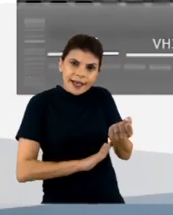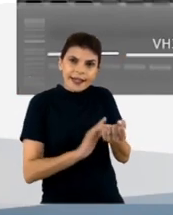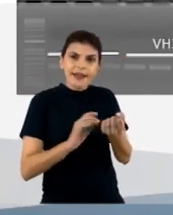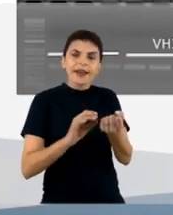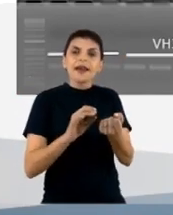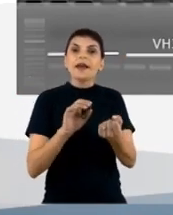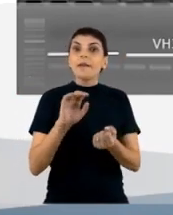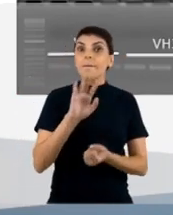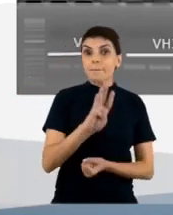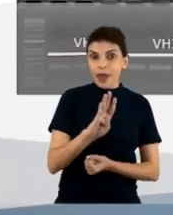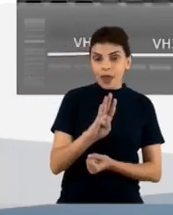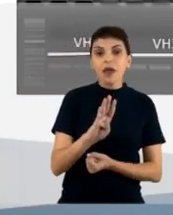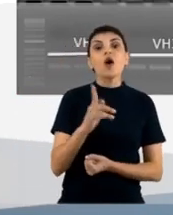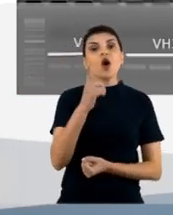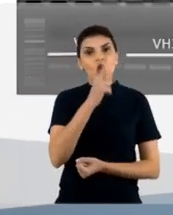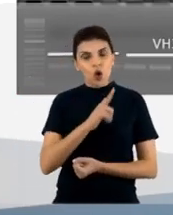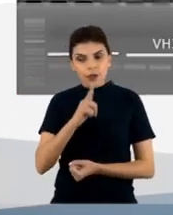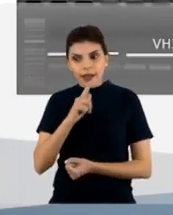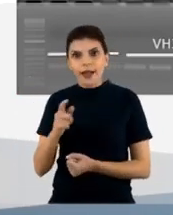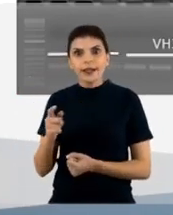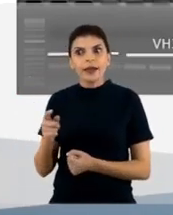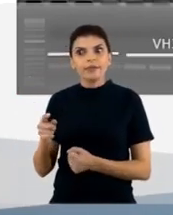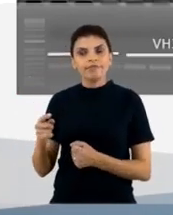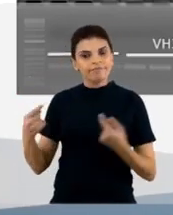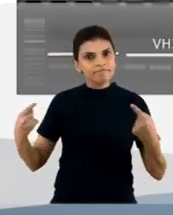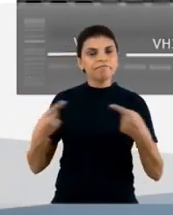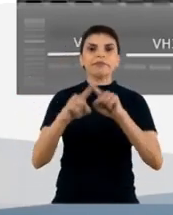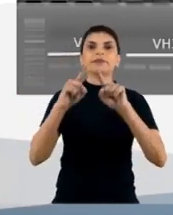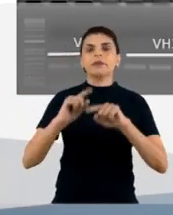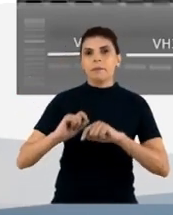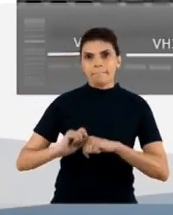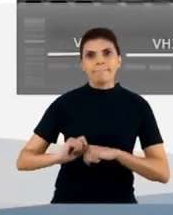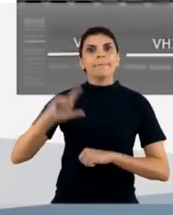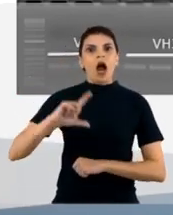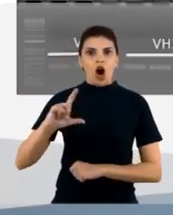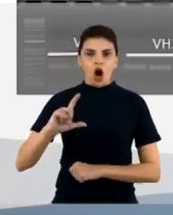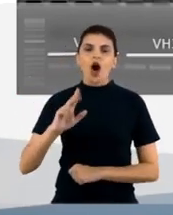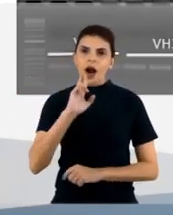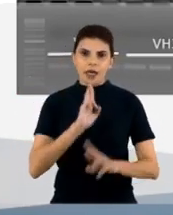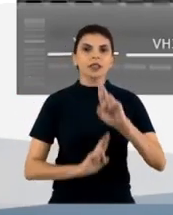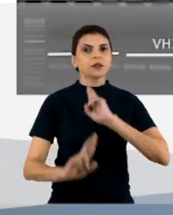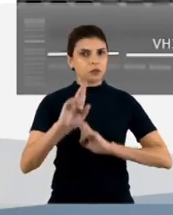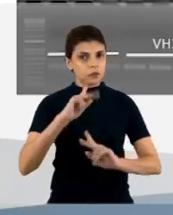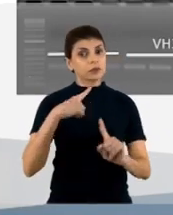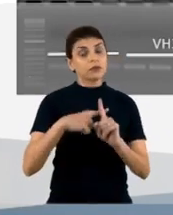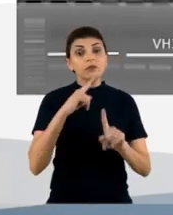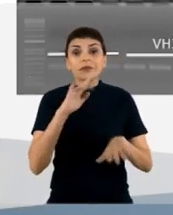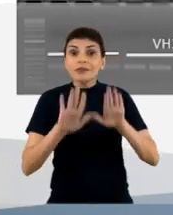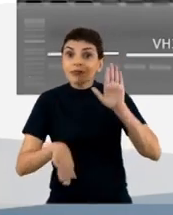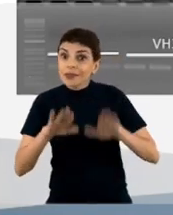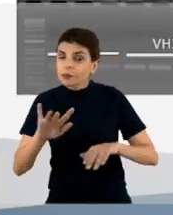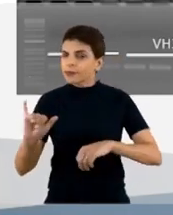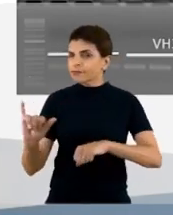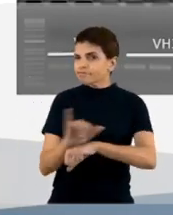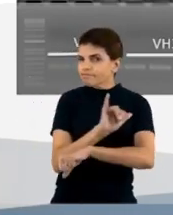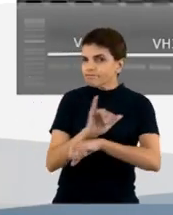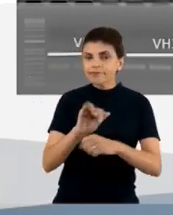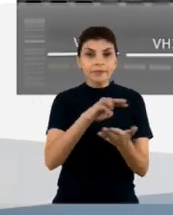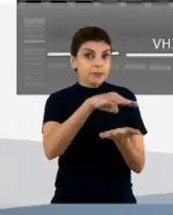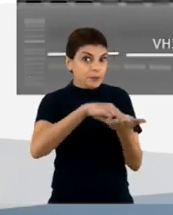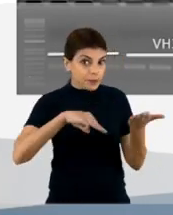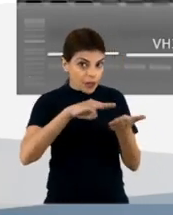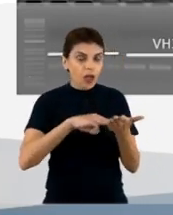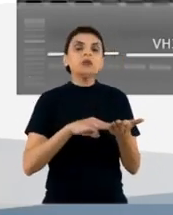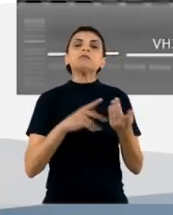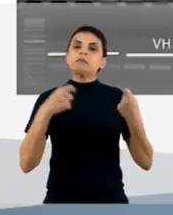respondendo contra aquele antígeno de interesse são muito maiores. Então, nós, dependendo da estratégia, nós teremos